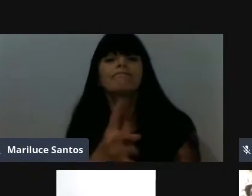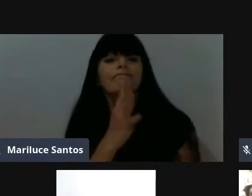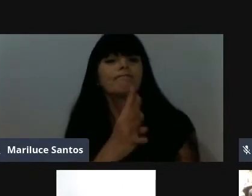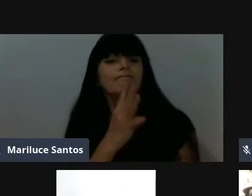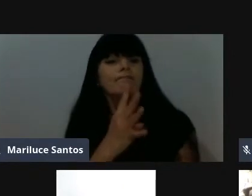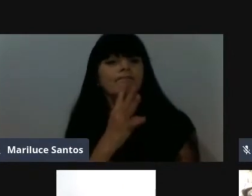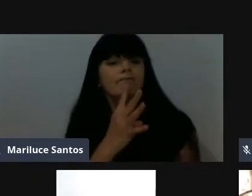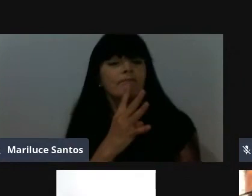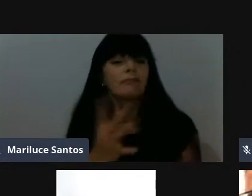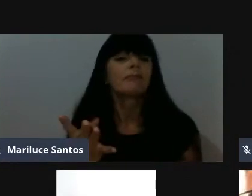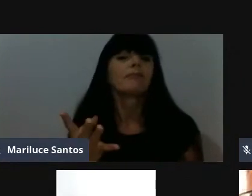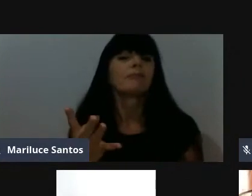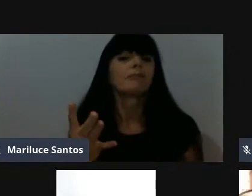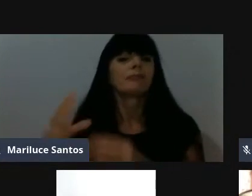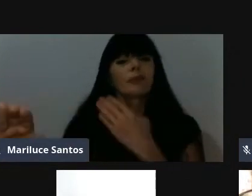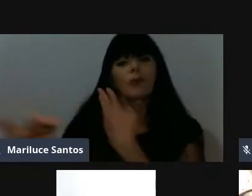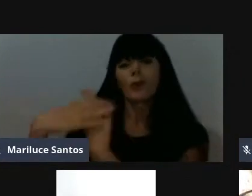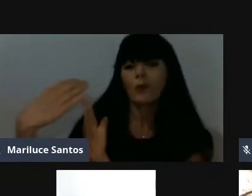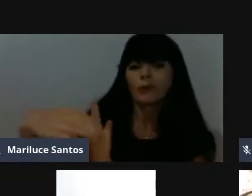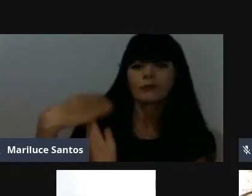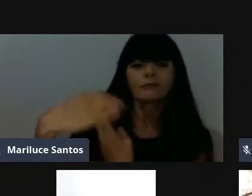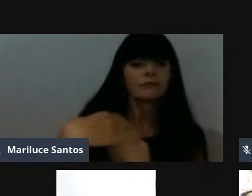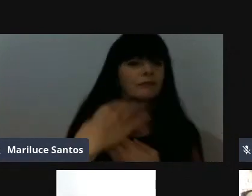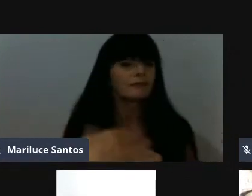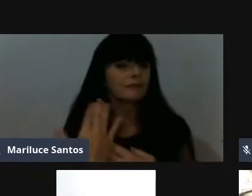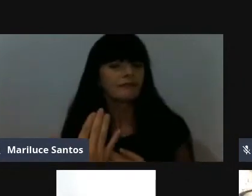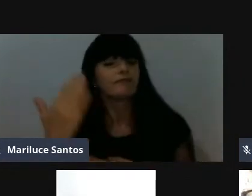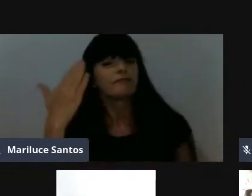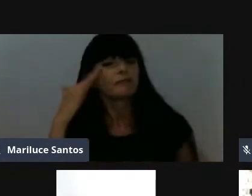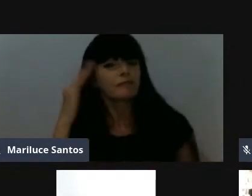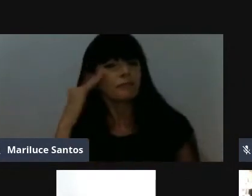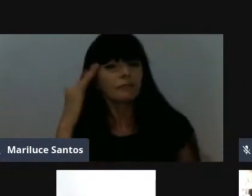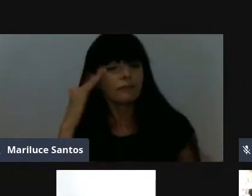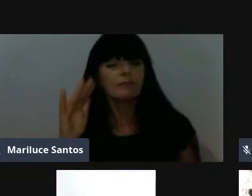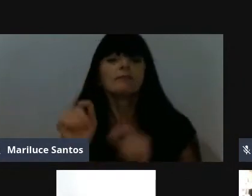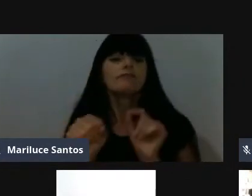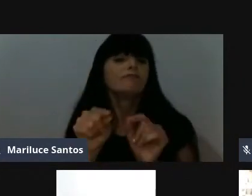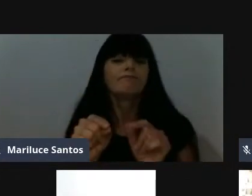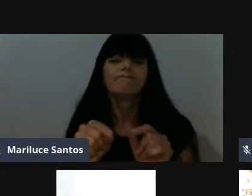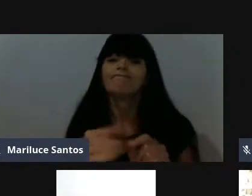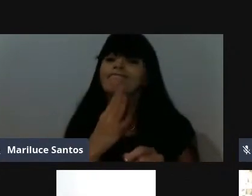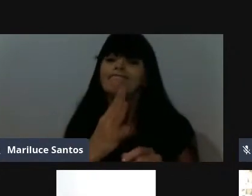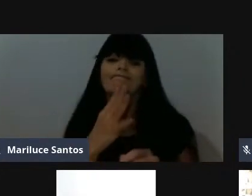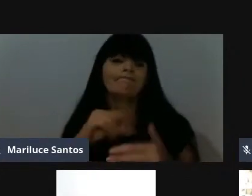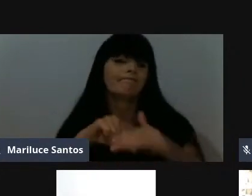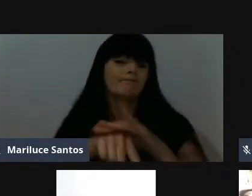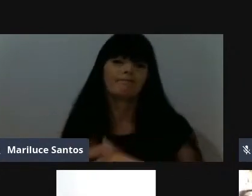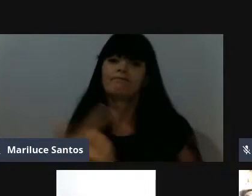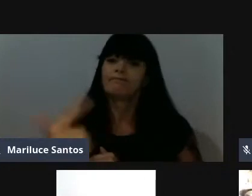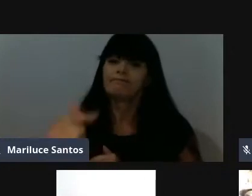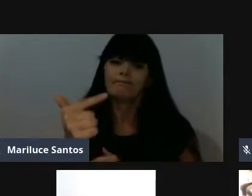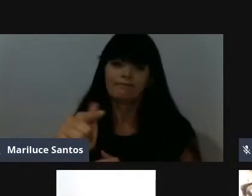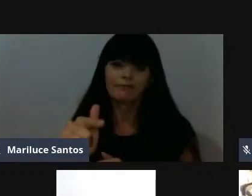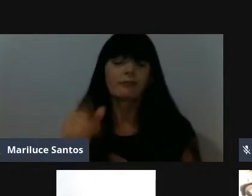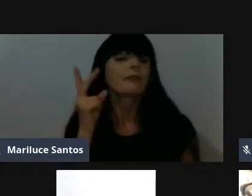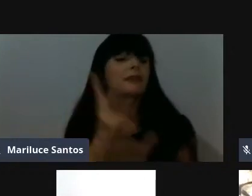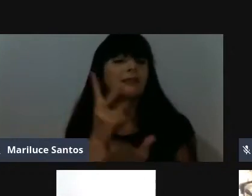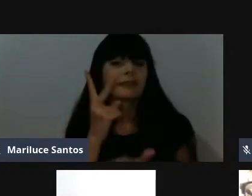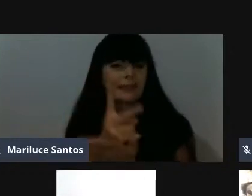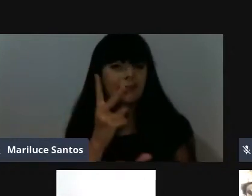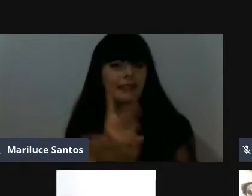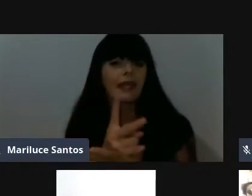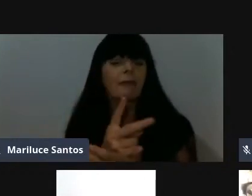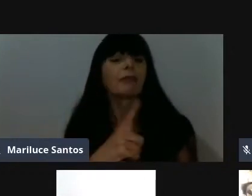buscar conhecimento, ouvir outras pessoas, né, não entender, não achar que você já tem todo o conhecimento, toda a